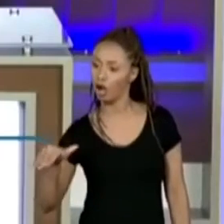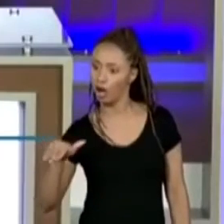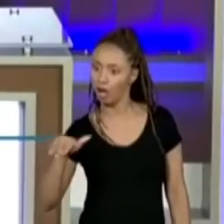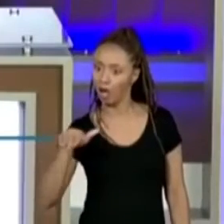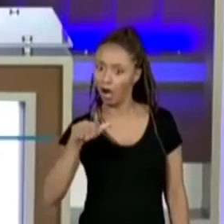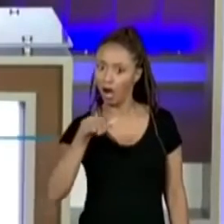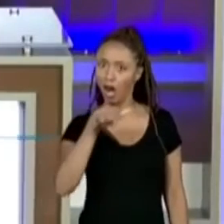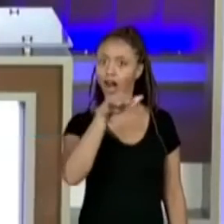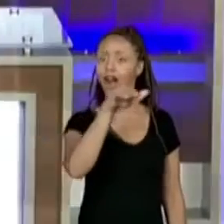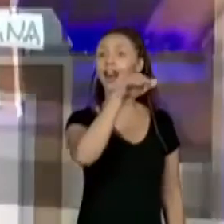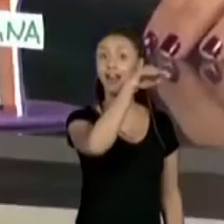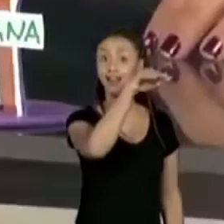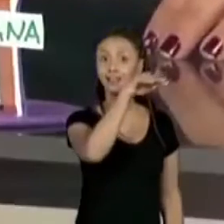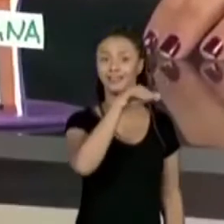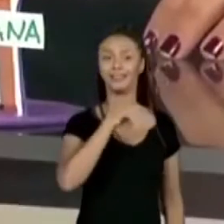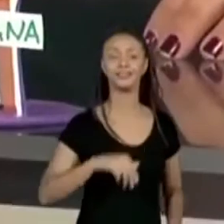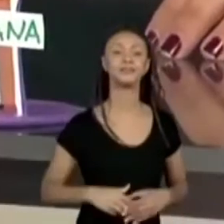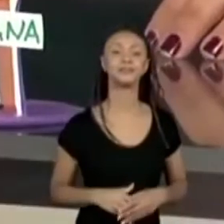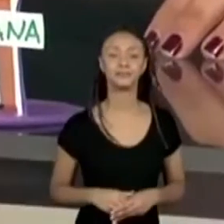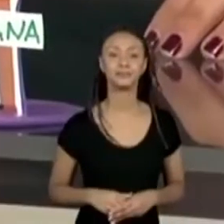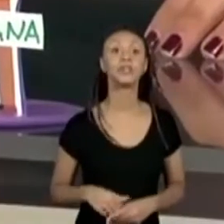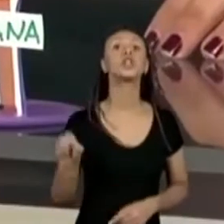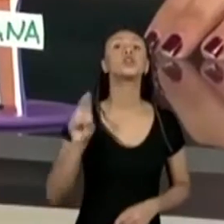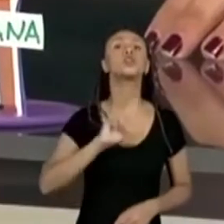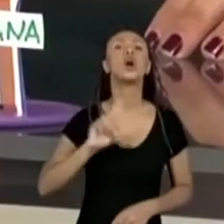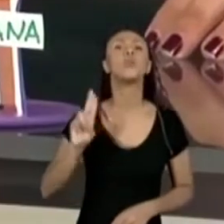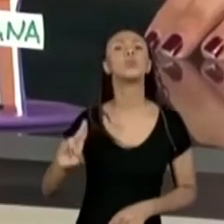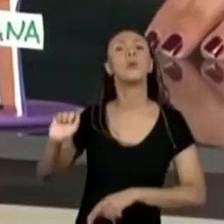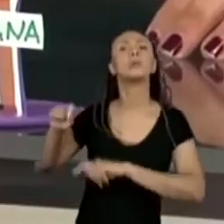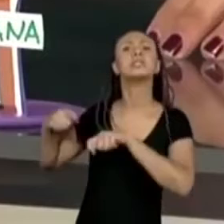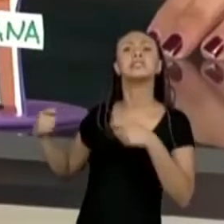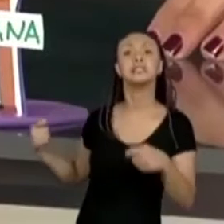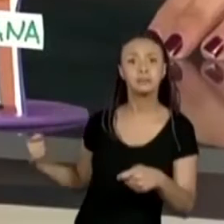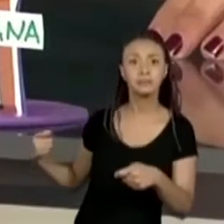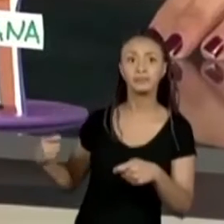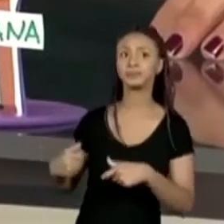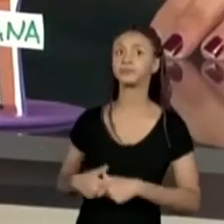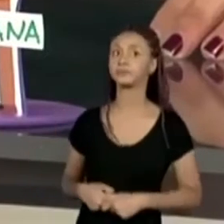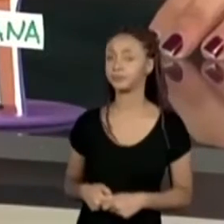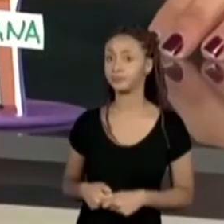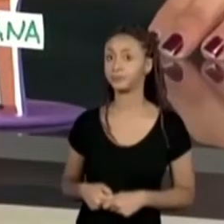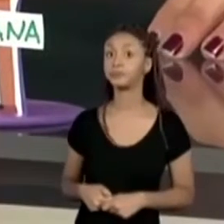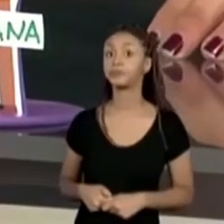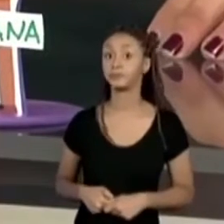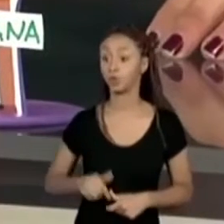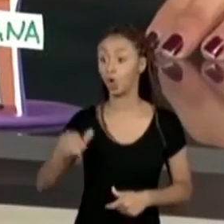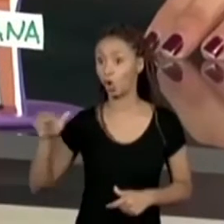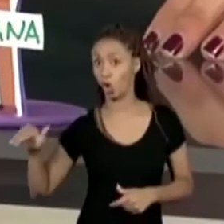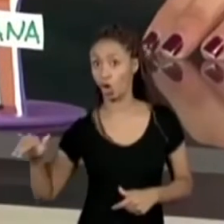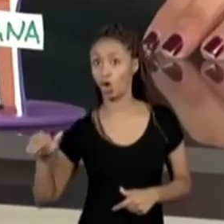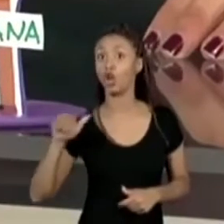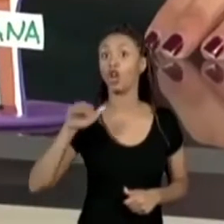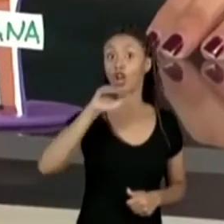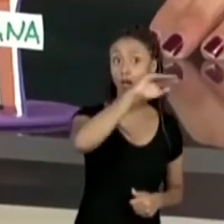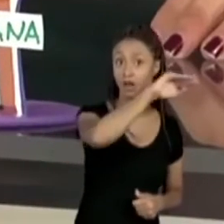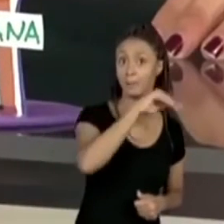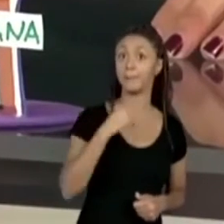Então, vamos lá. Vamos falar o nome dos amigos do João Pedro na ordem crescente.